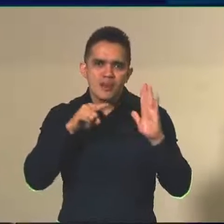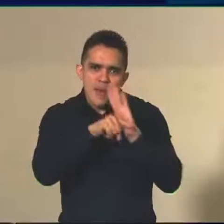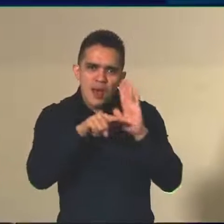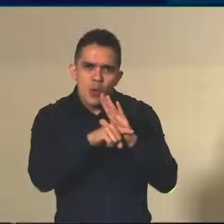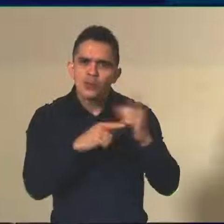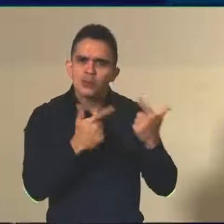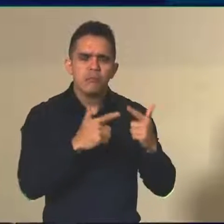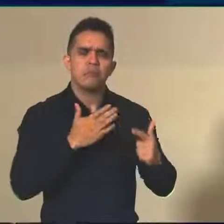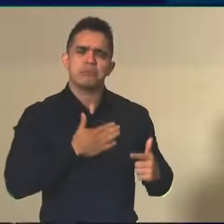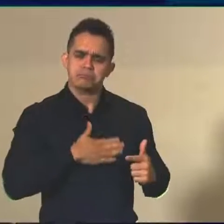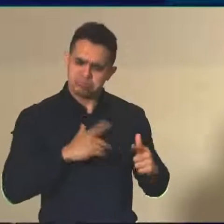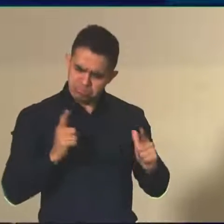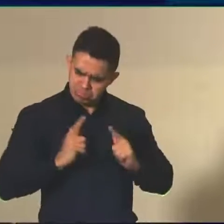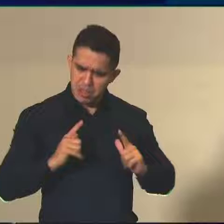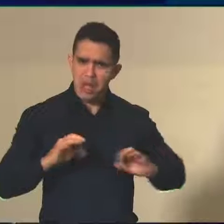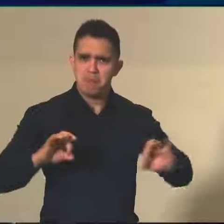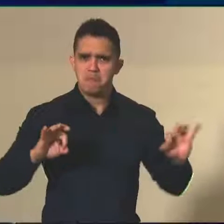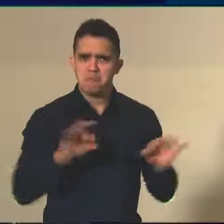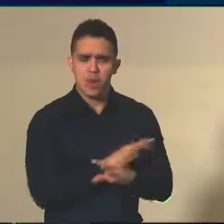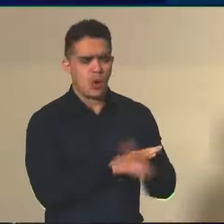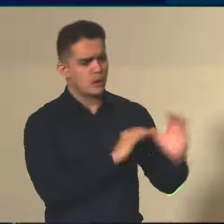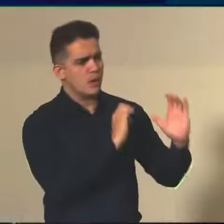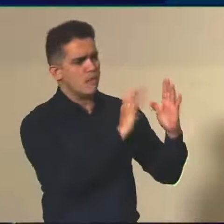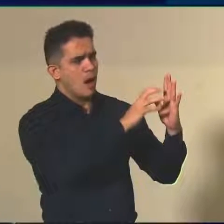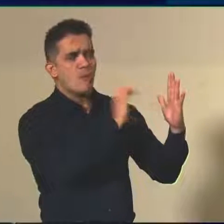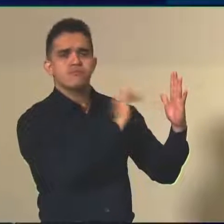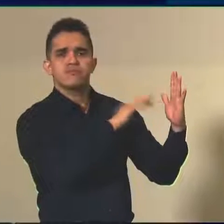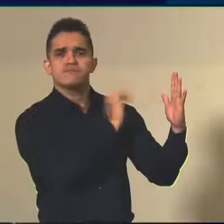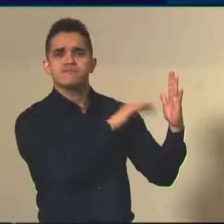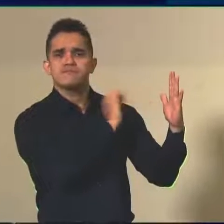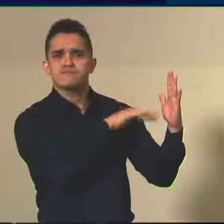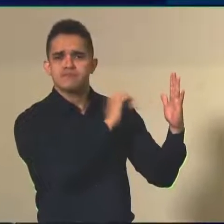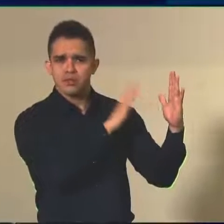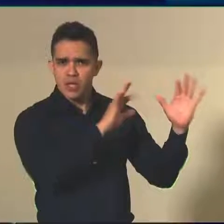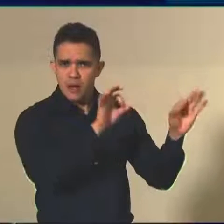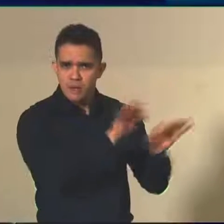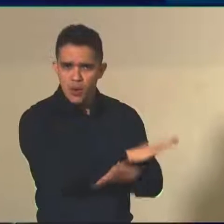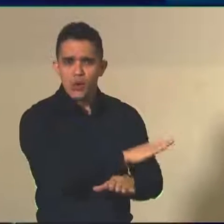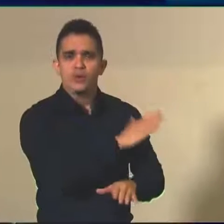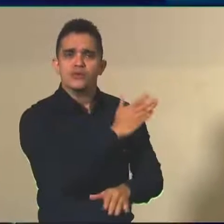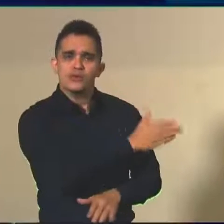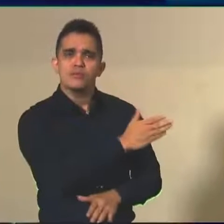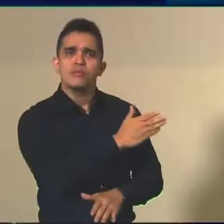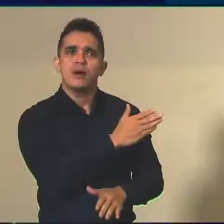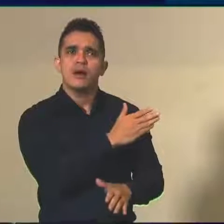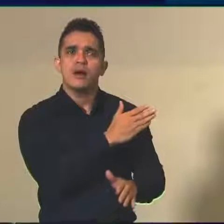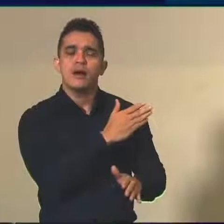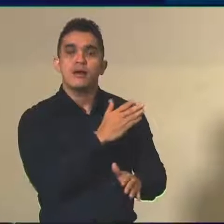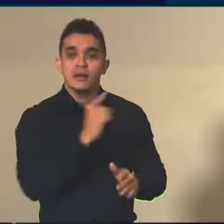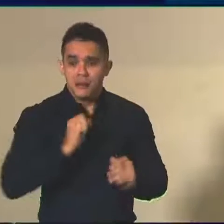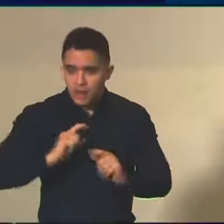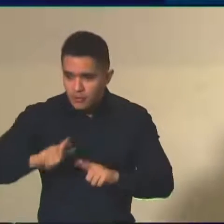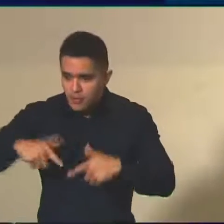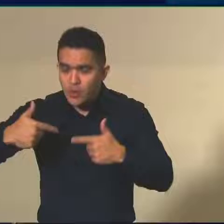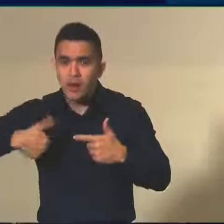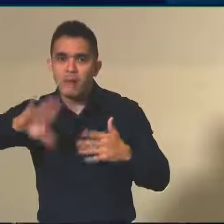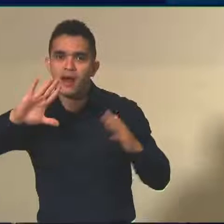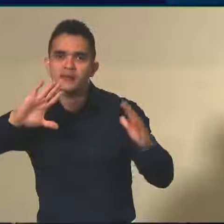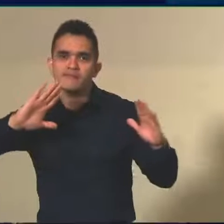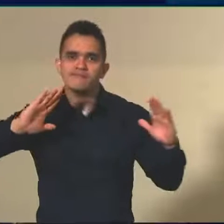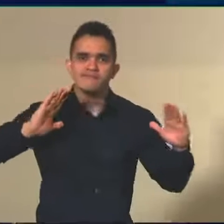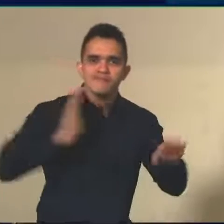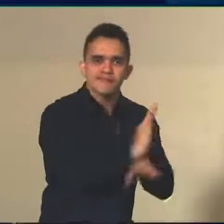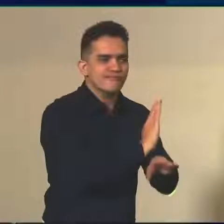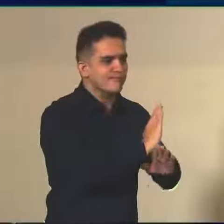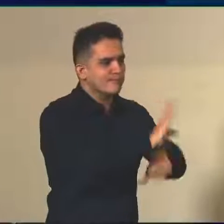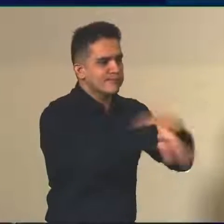mundo que já existem ações concretas em curso para fortalecer o banco de itens para os próximos exames.